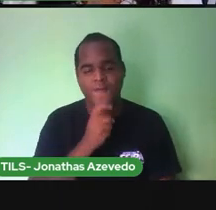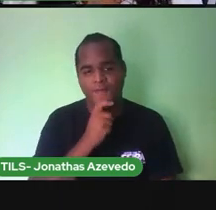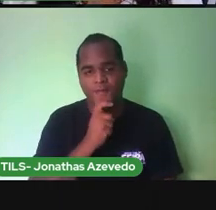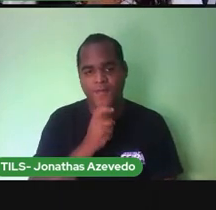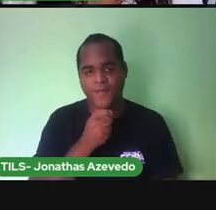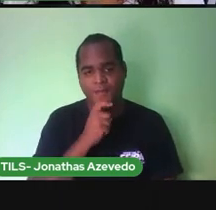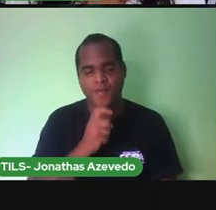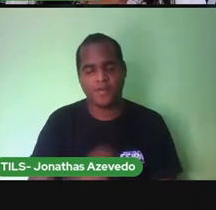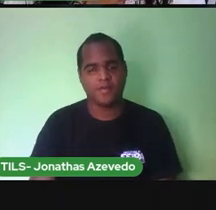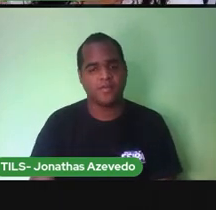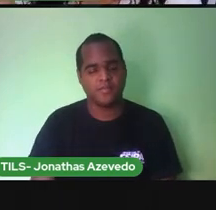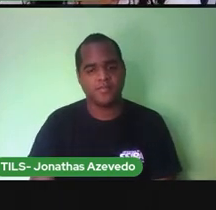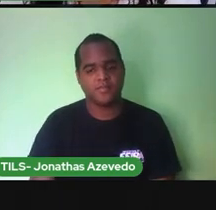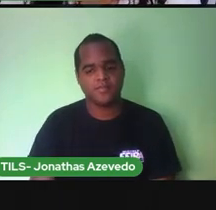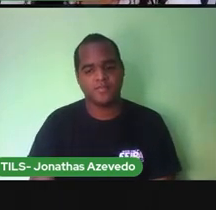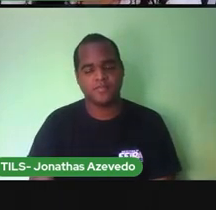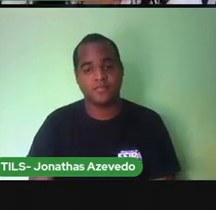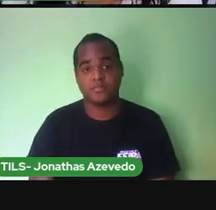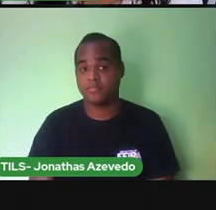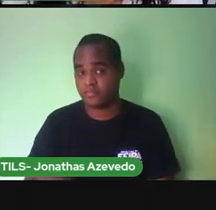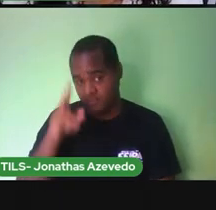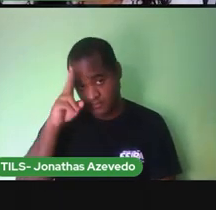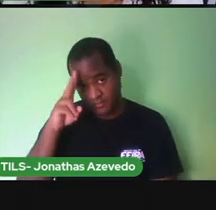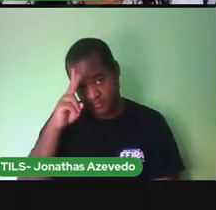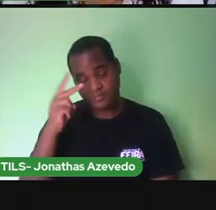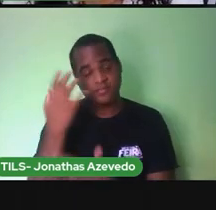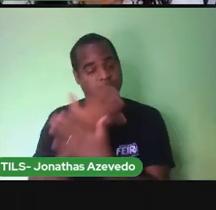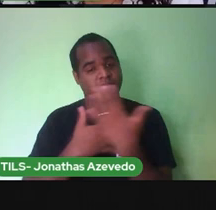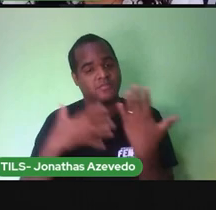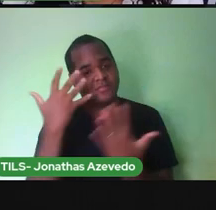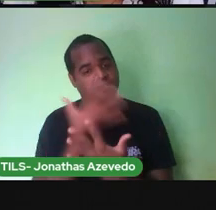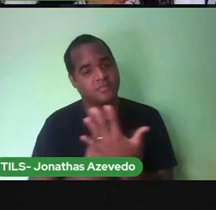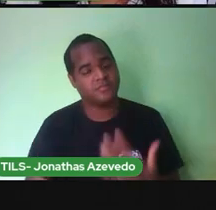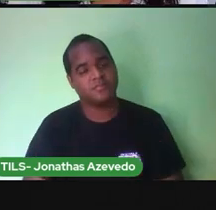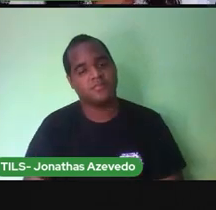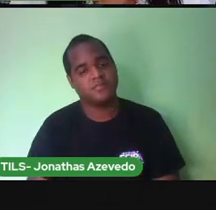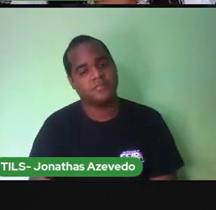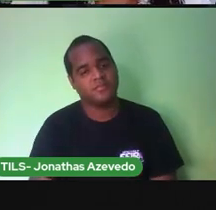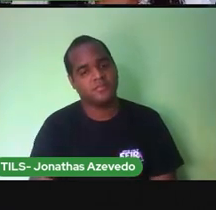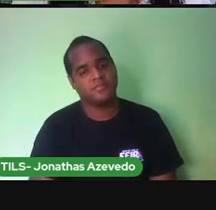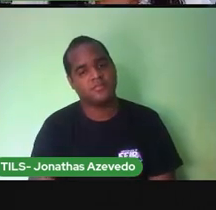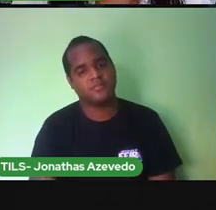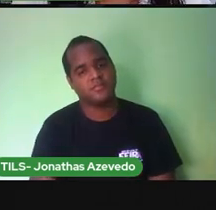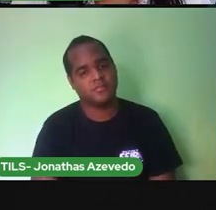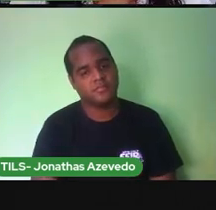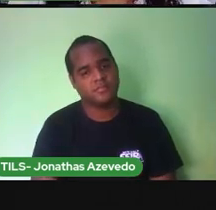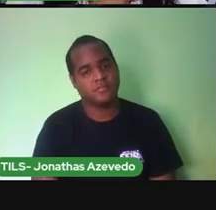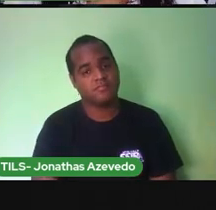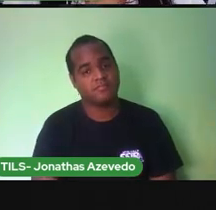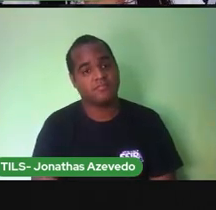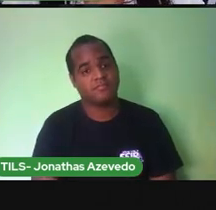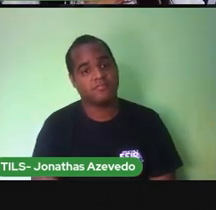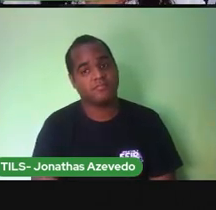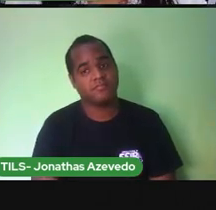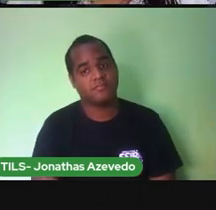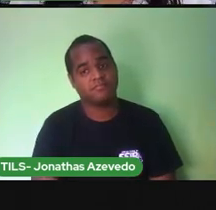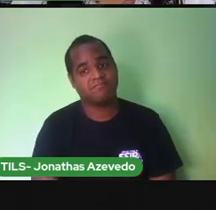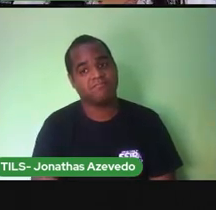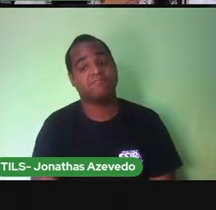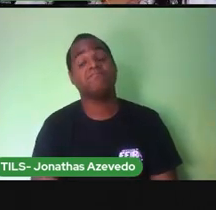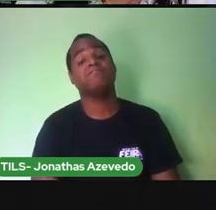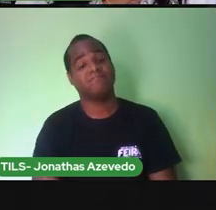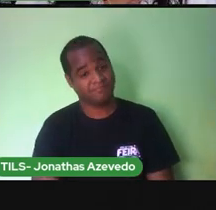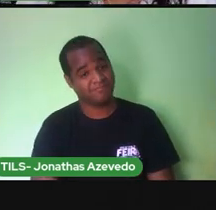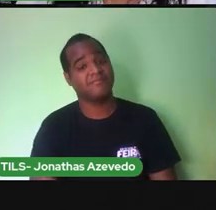Lembra da música E isso